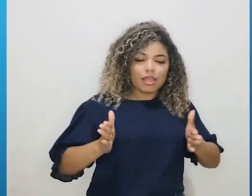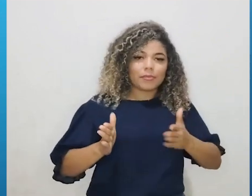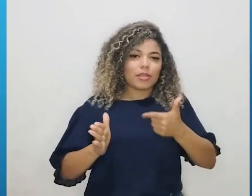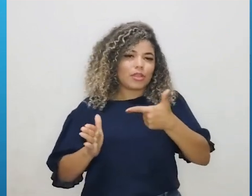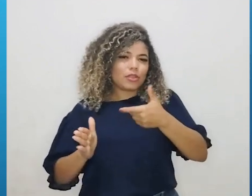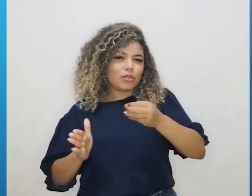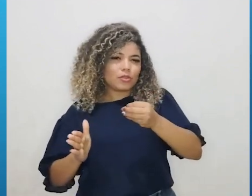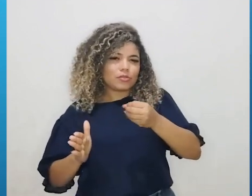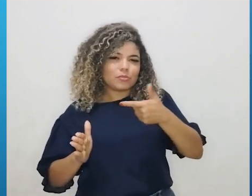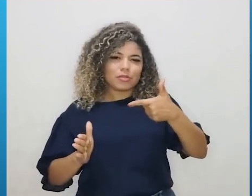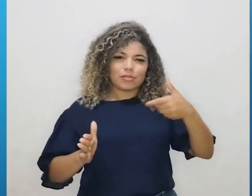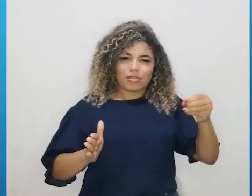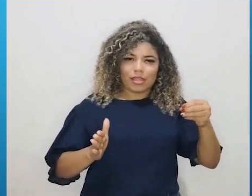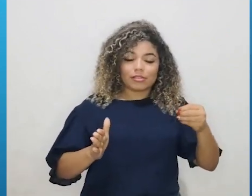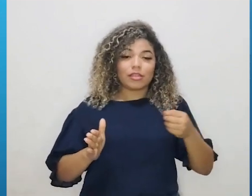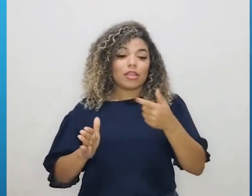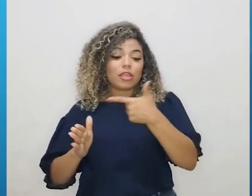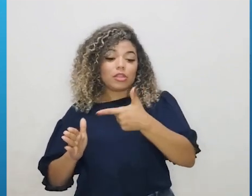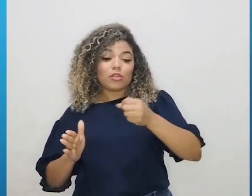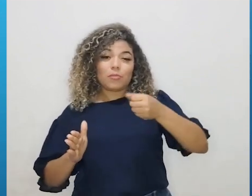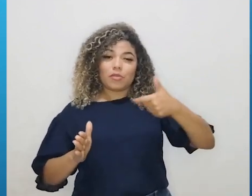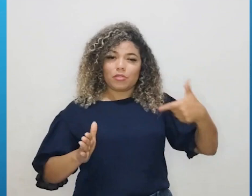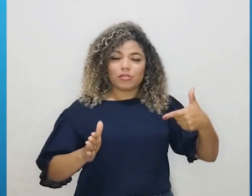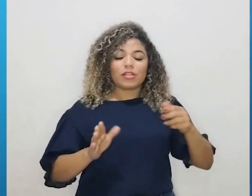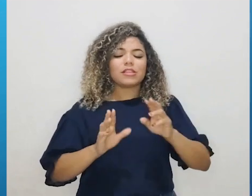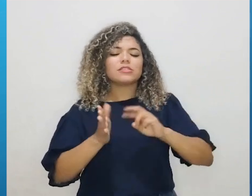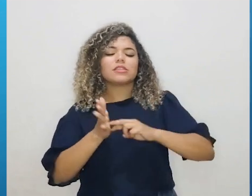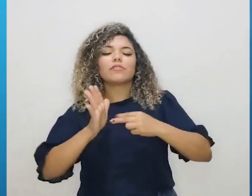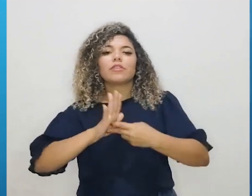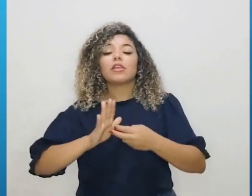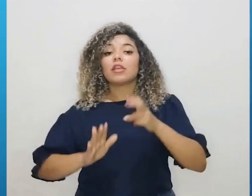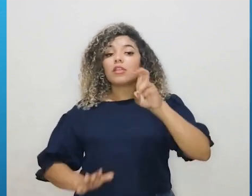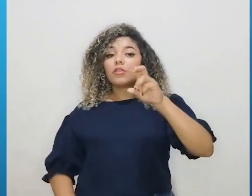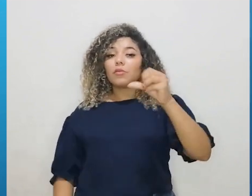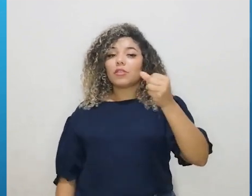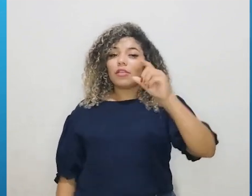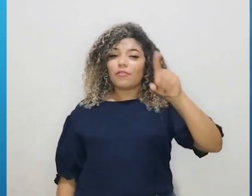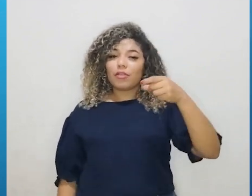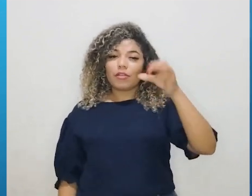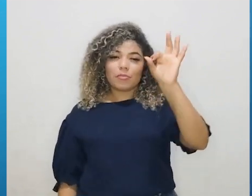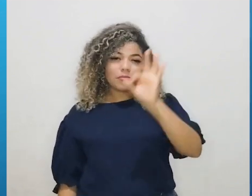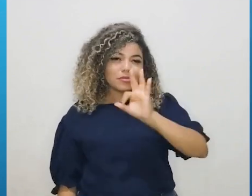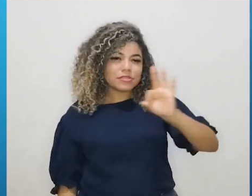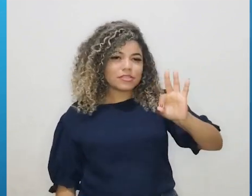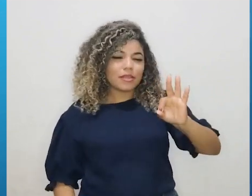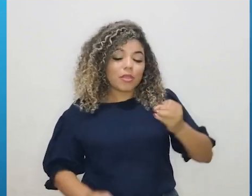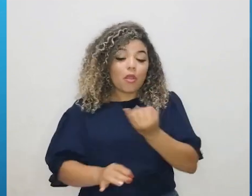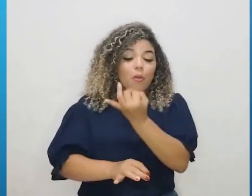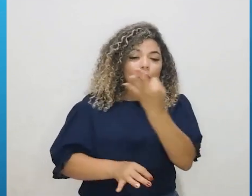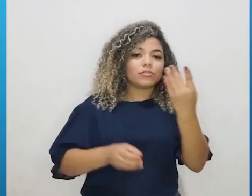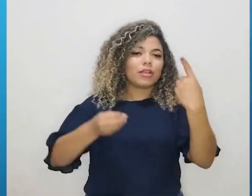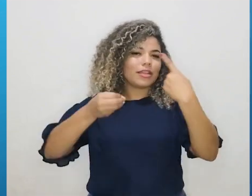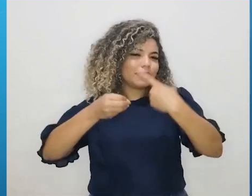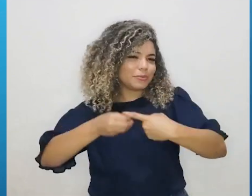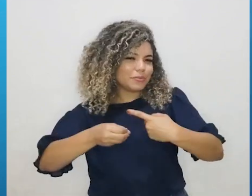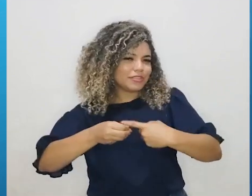Isso representa 56,9% do total de municípios.